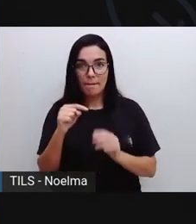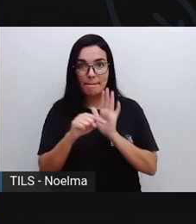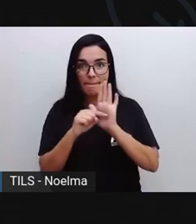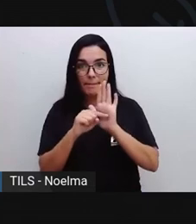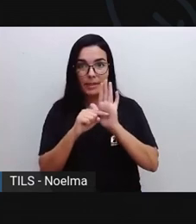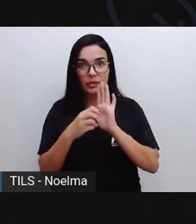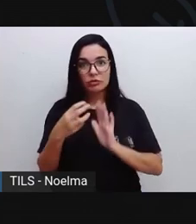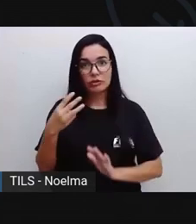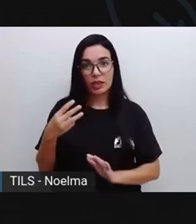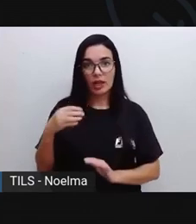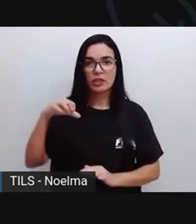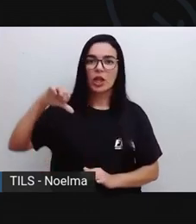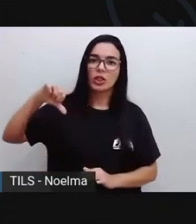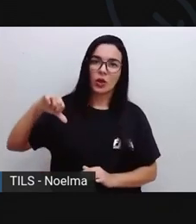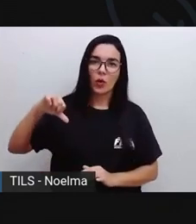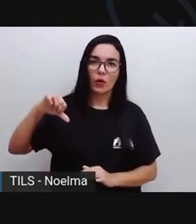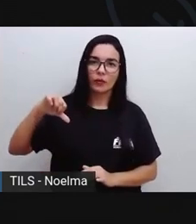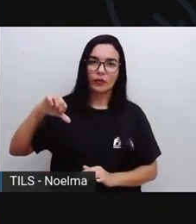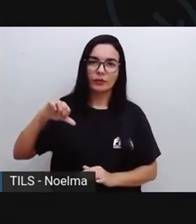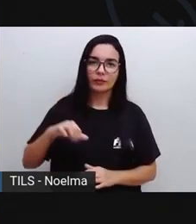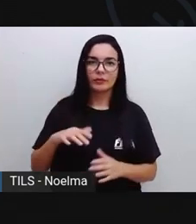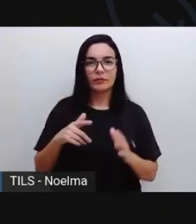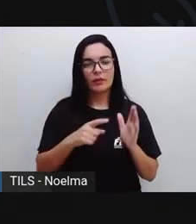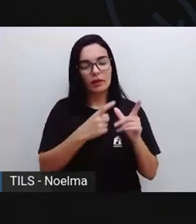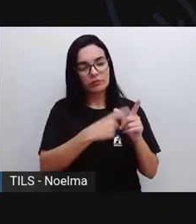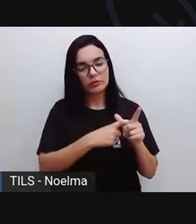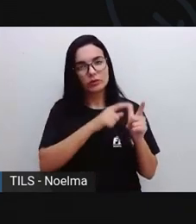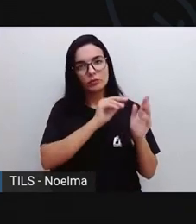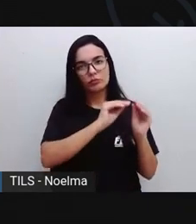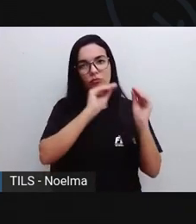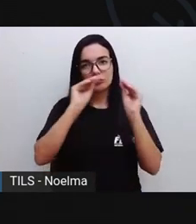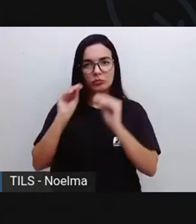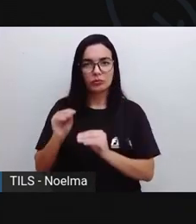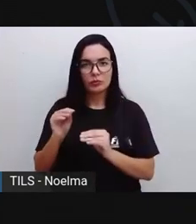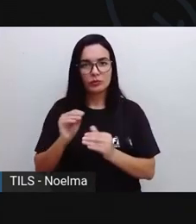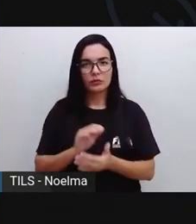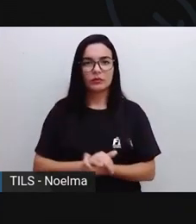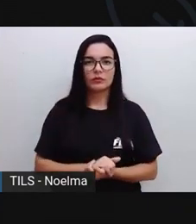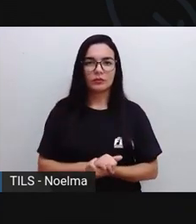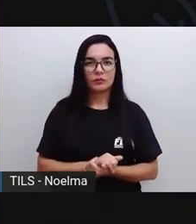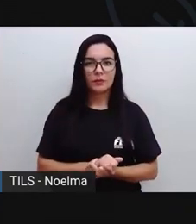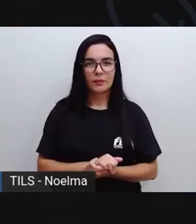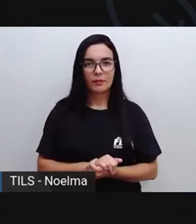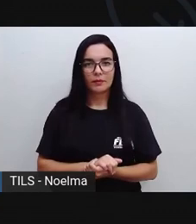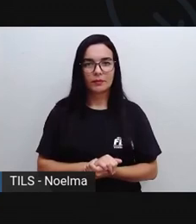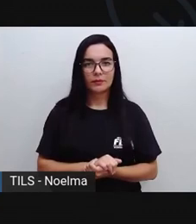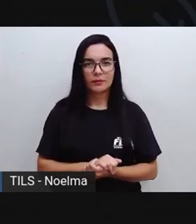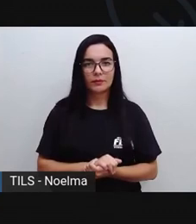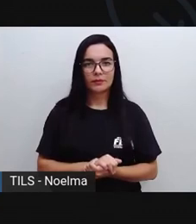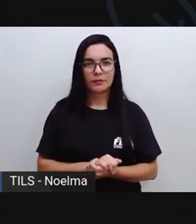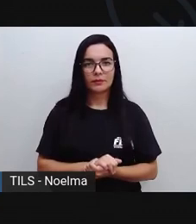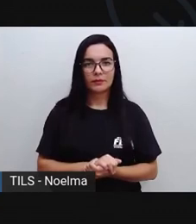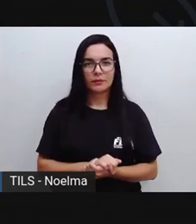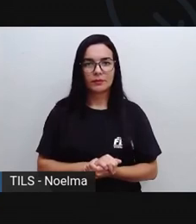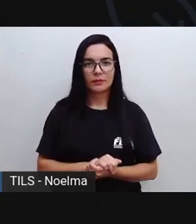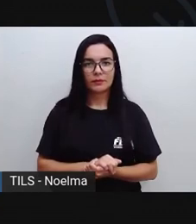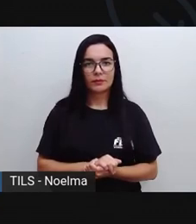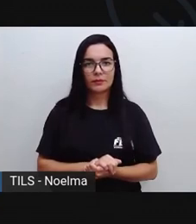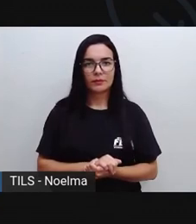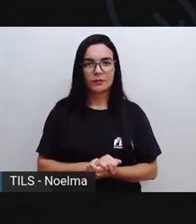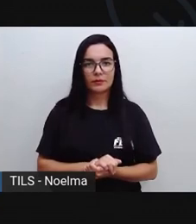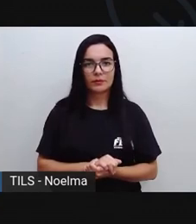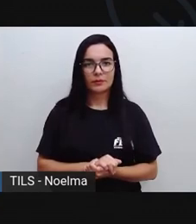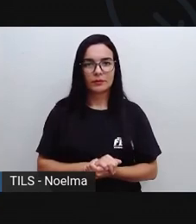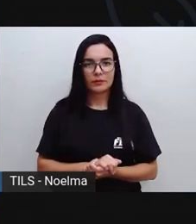9. Aqui ficou 1. Não pode. gente vai pegar emprestado aqui na centena de milhar. 11